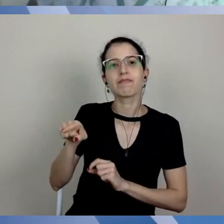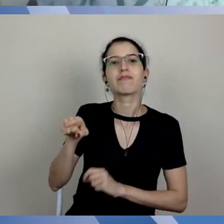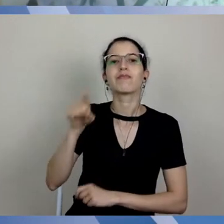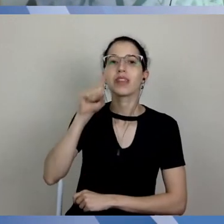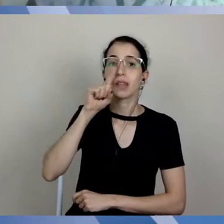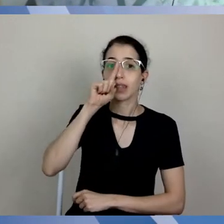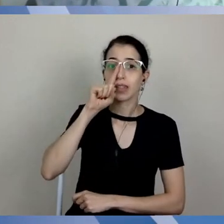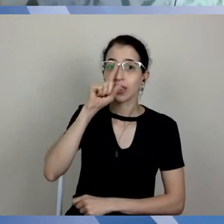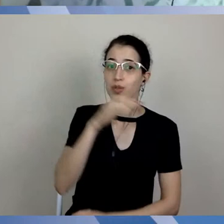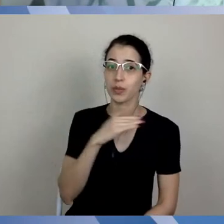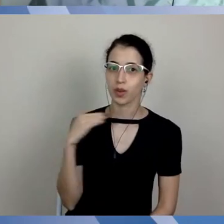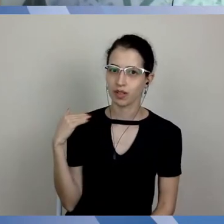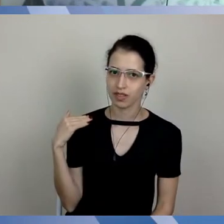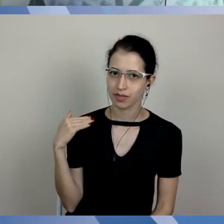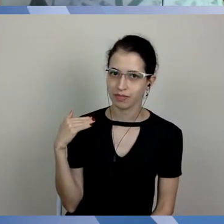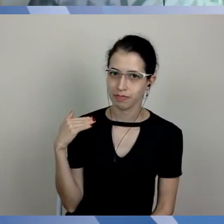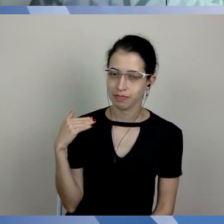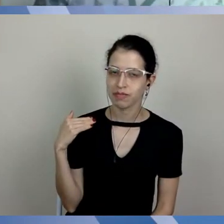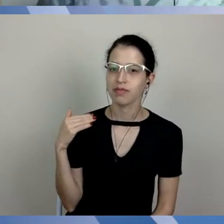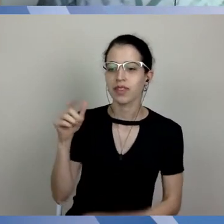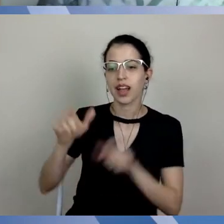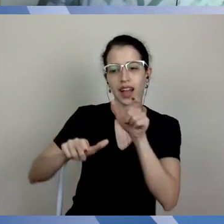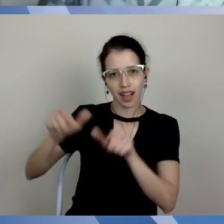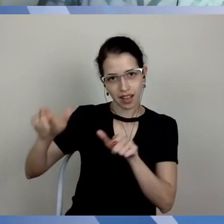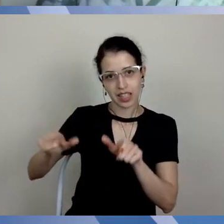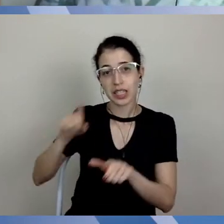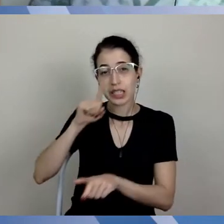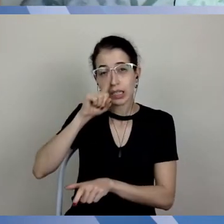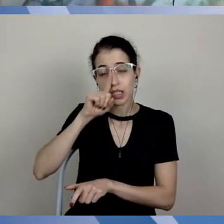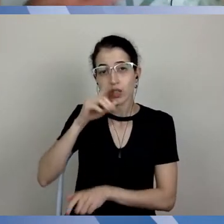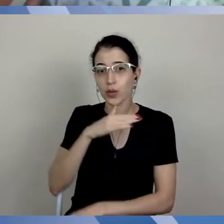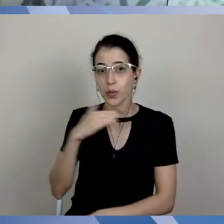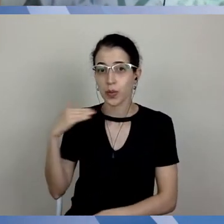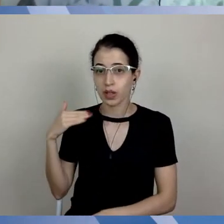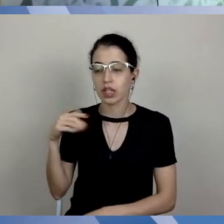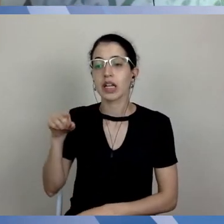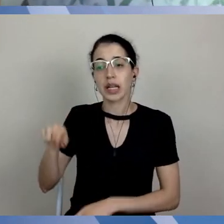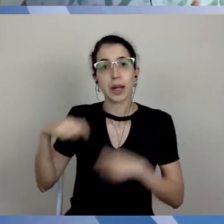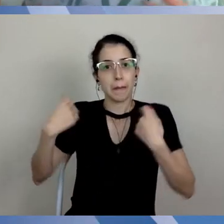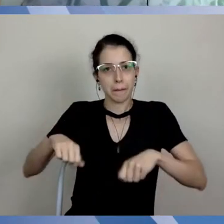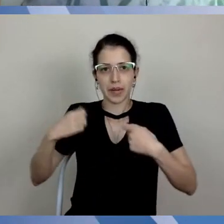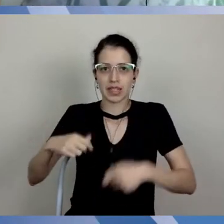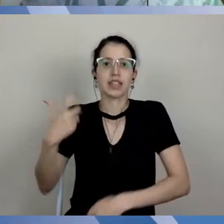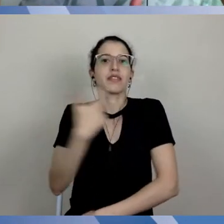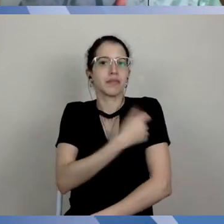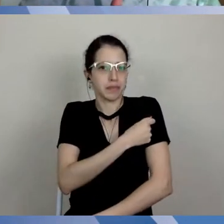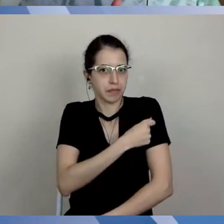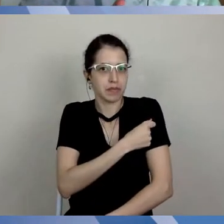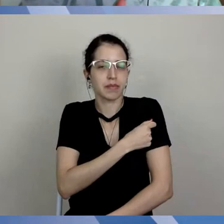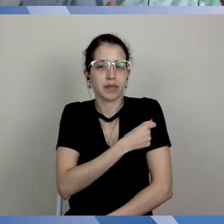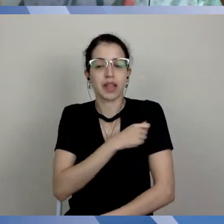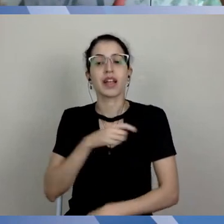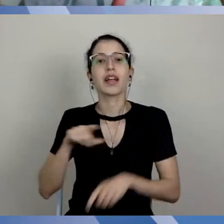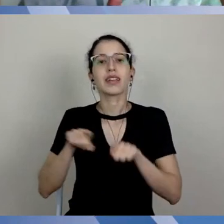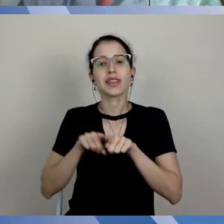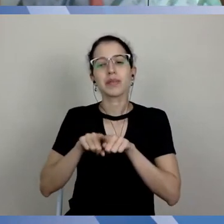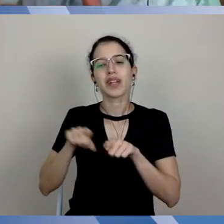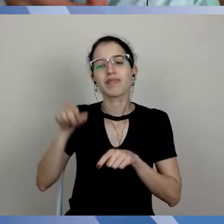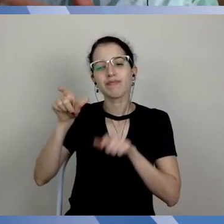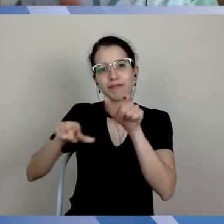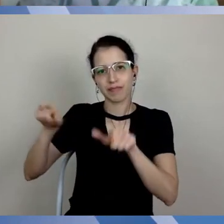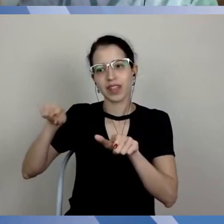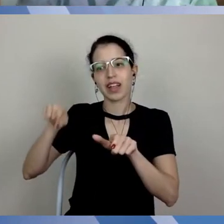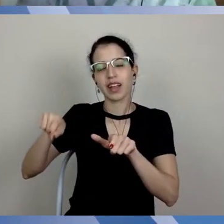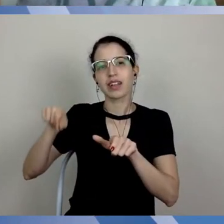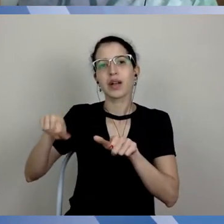morte e mortalidade e que poderiam ter um potencial maior de transmissão da doença em função do